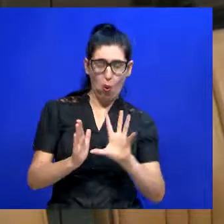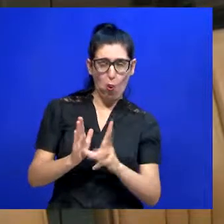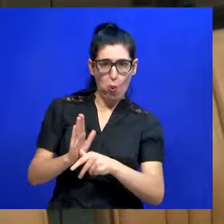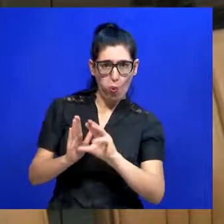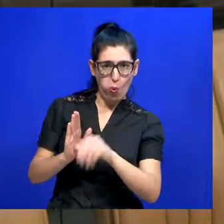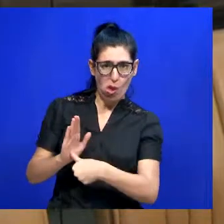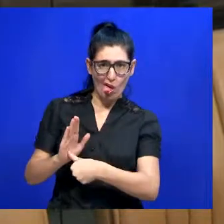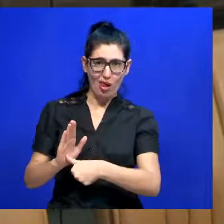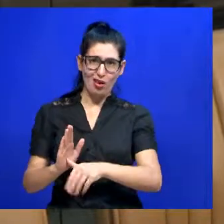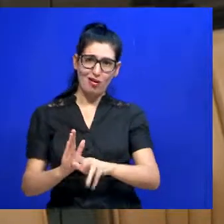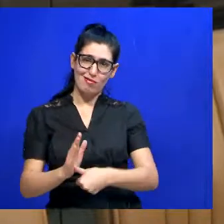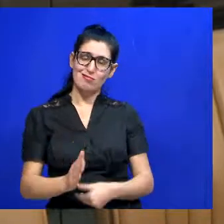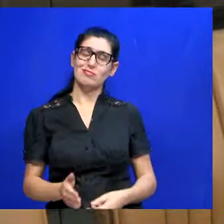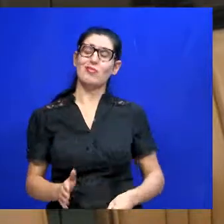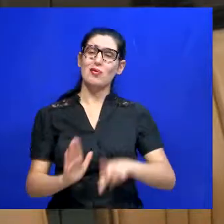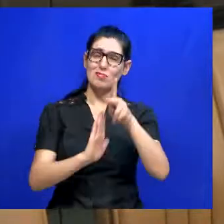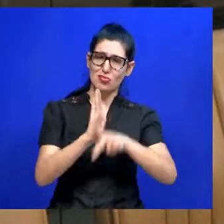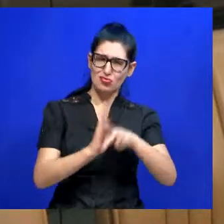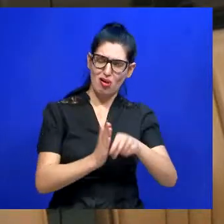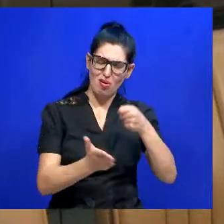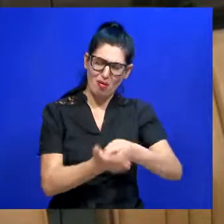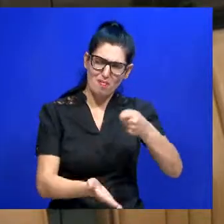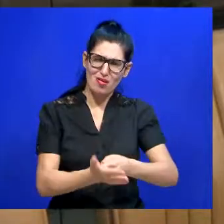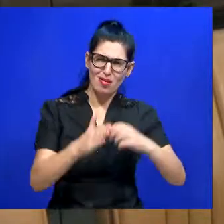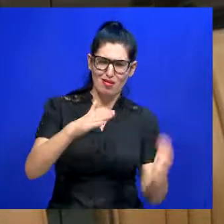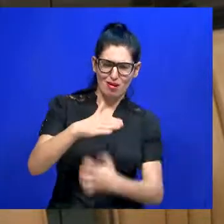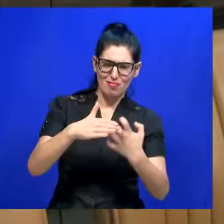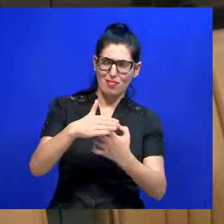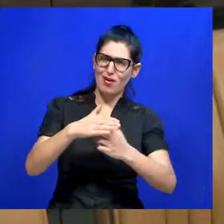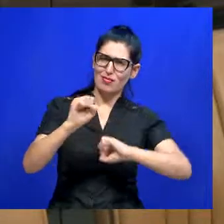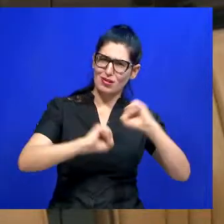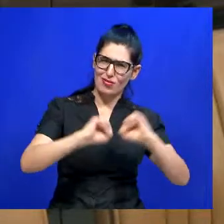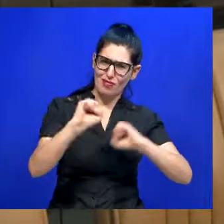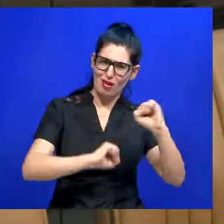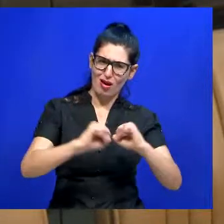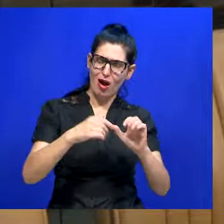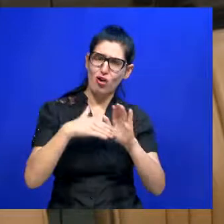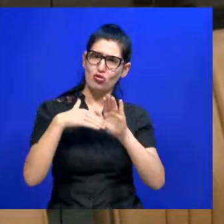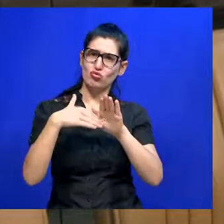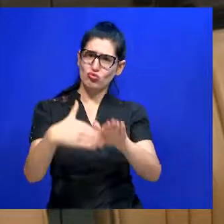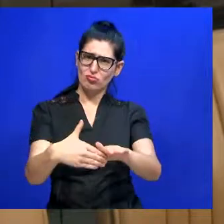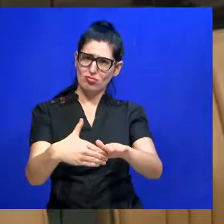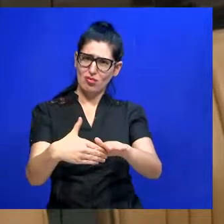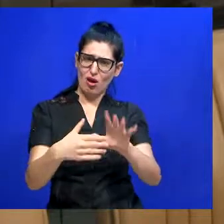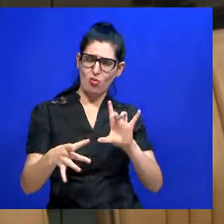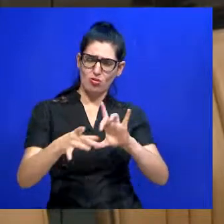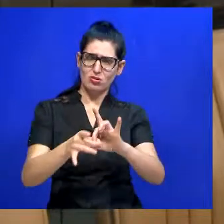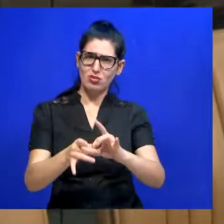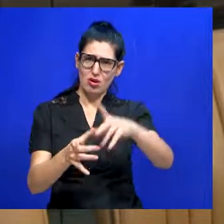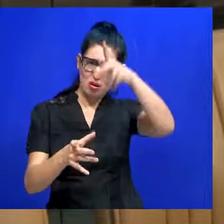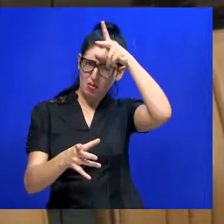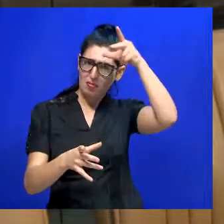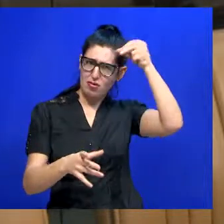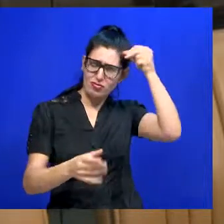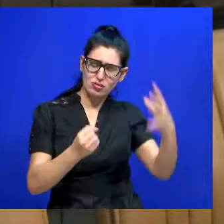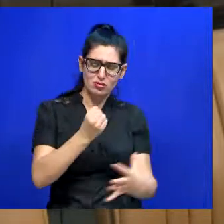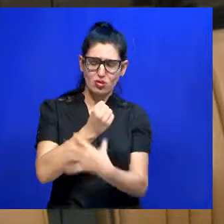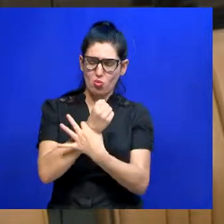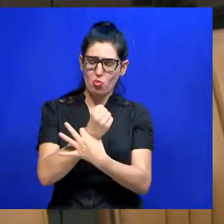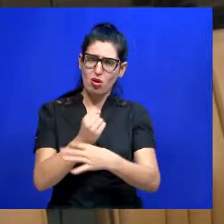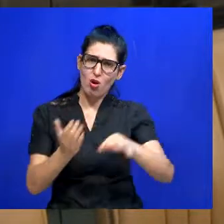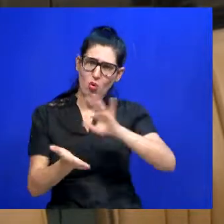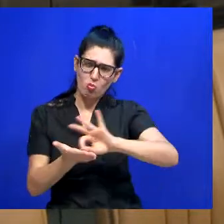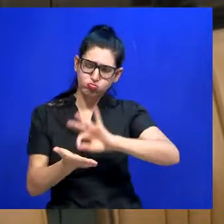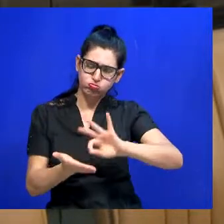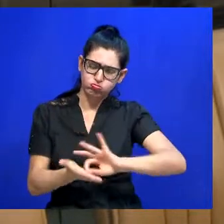projeto este que obriga as empresas que querem prestar serviços à prefeitura a fazer um seguro garantia de contrato. Nós